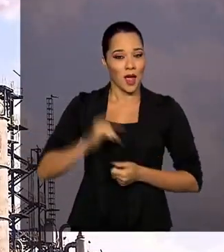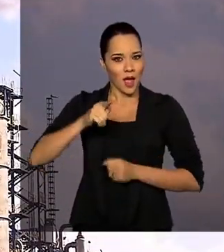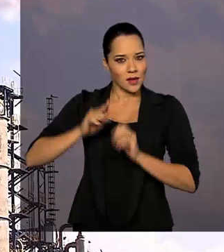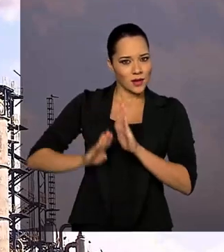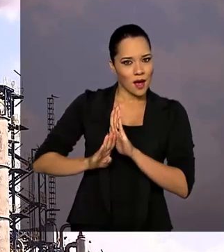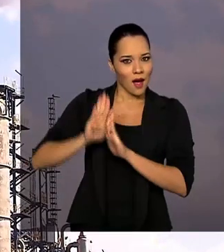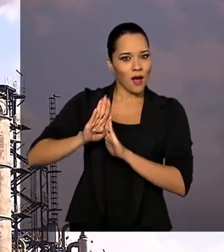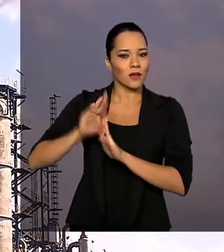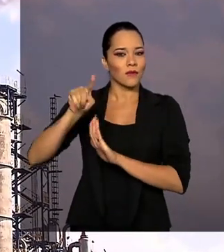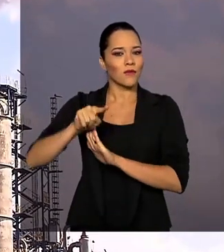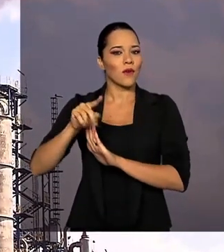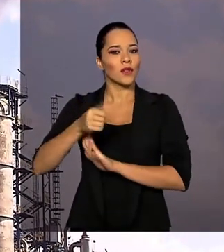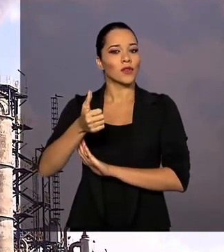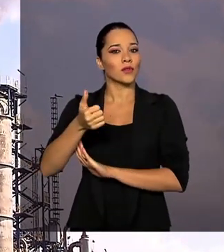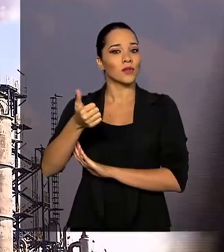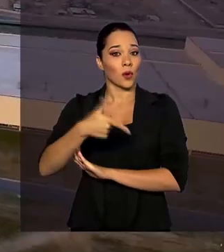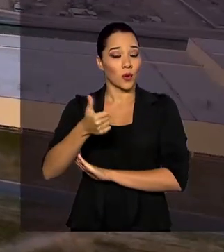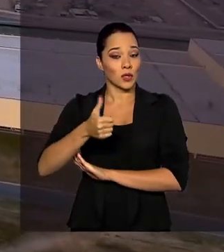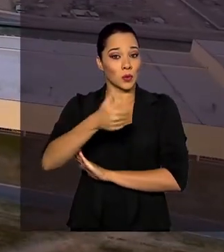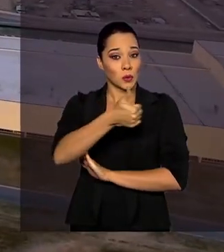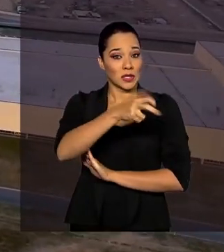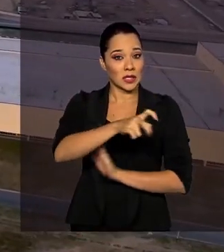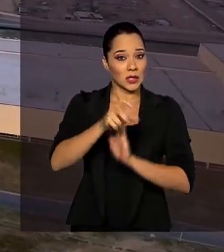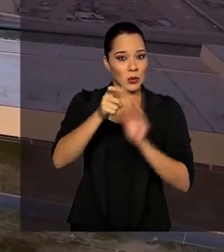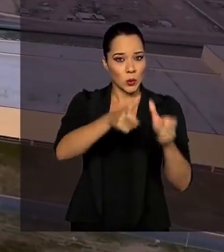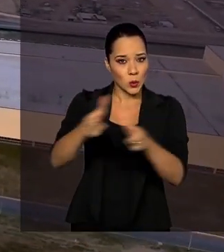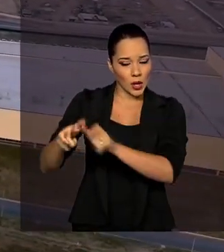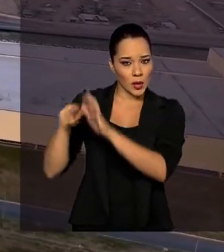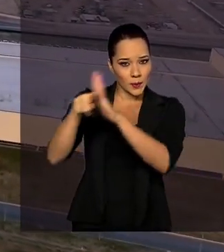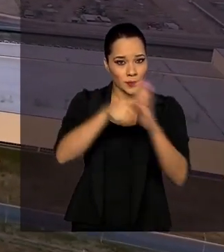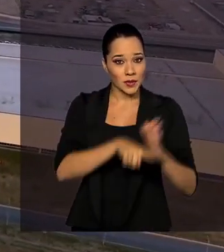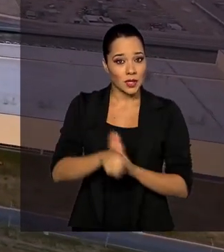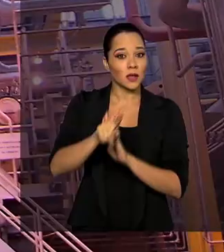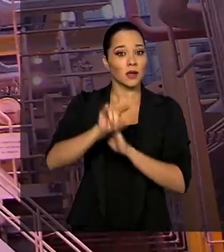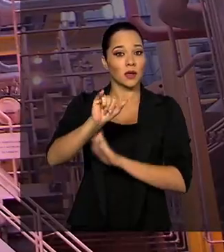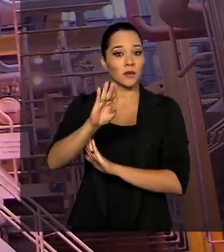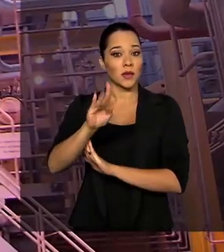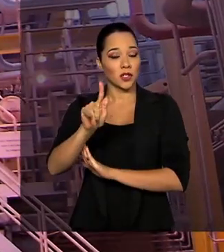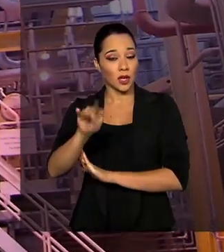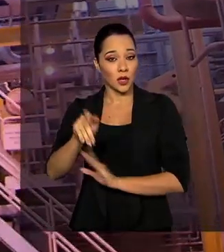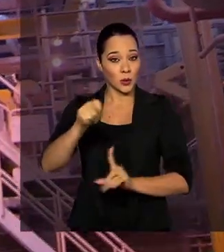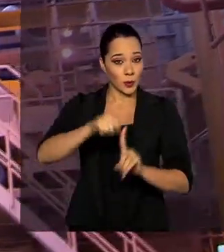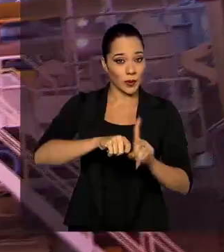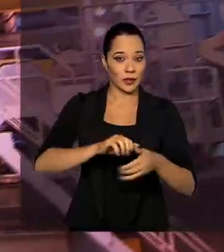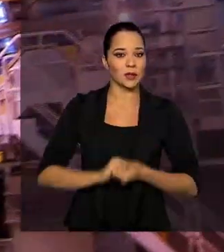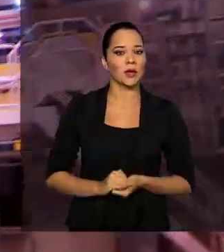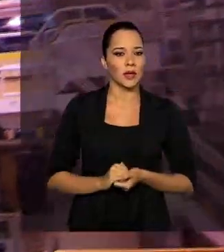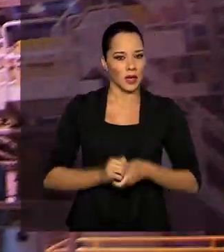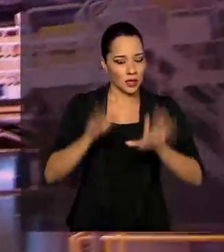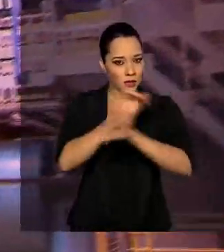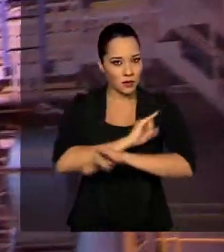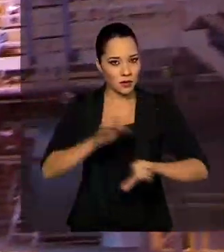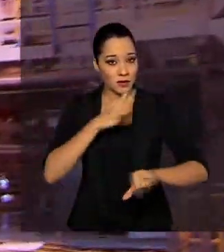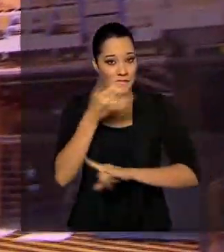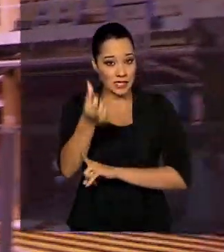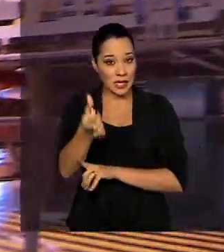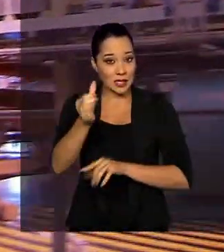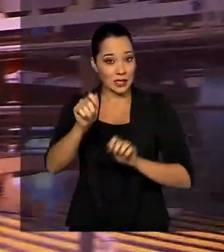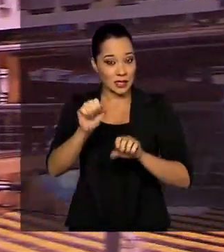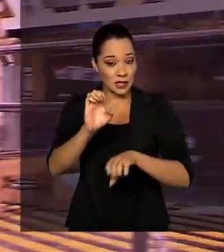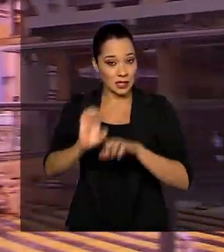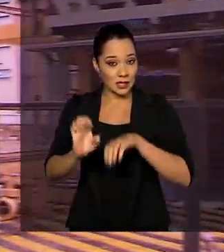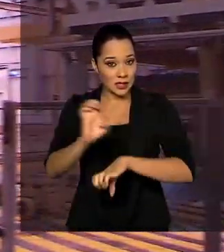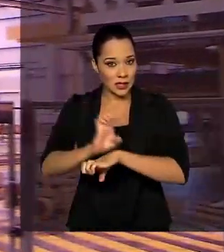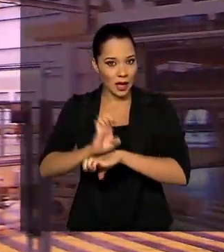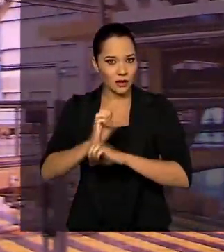registrada em 12 dos 15 locais analisados pelo IBGE no mês e os dados revelam que seis estados superaram